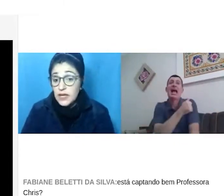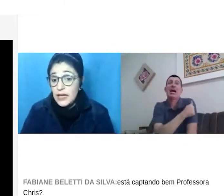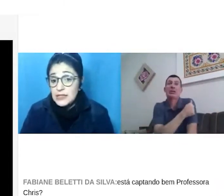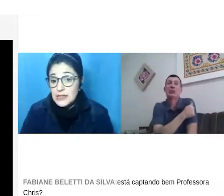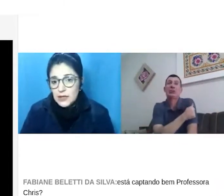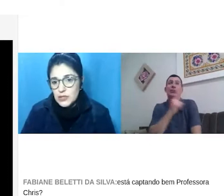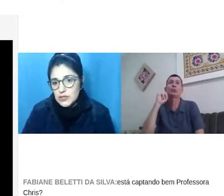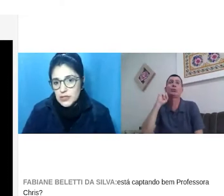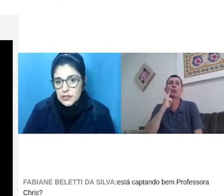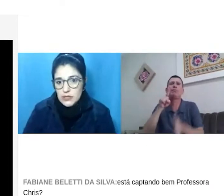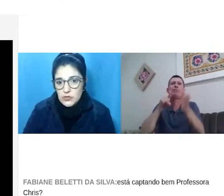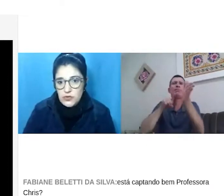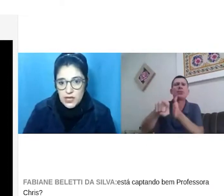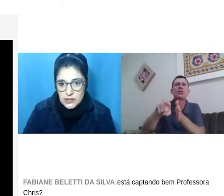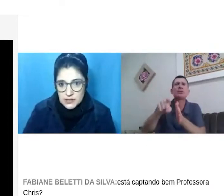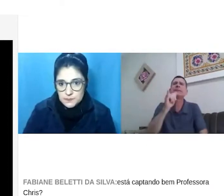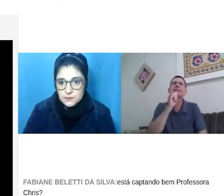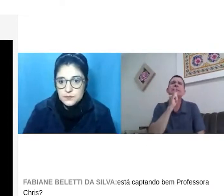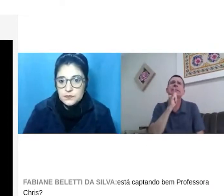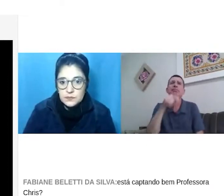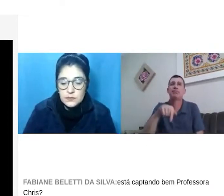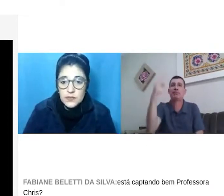em cada estado brasileiro, ela tem diferenças.